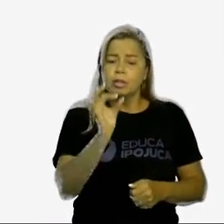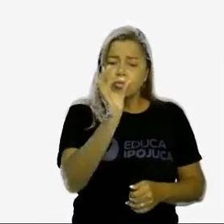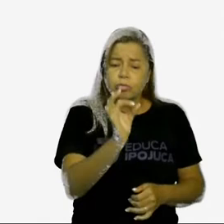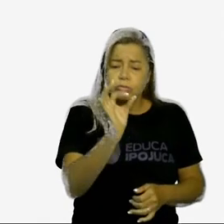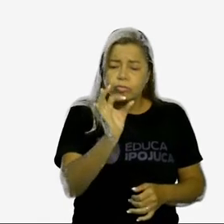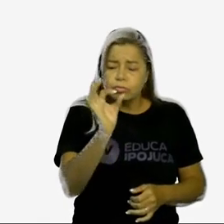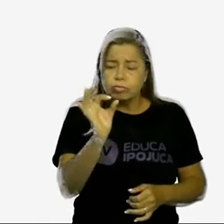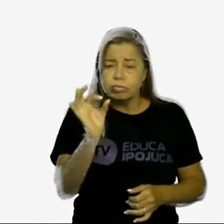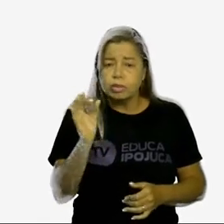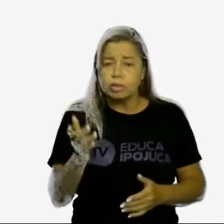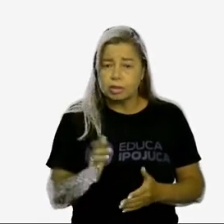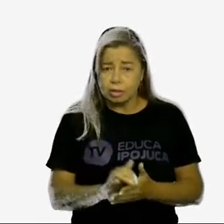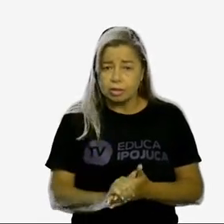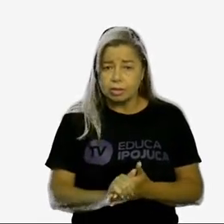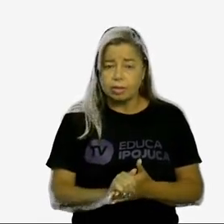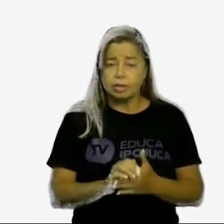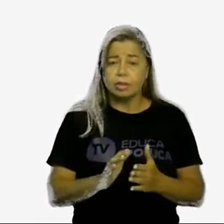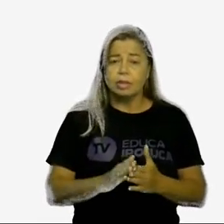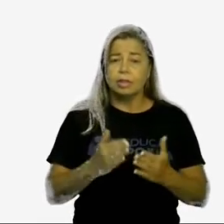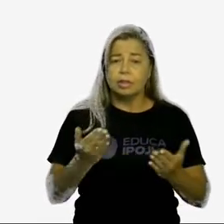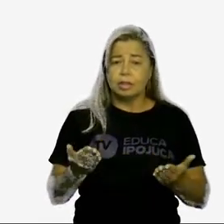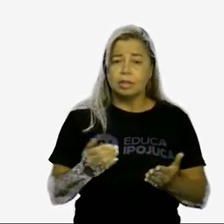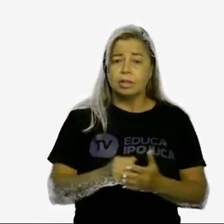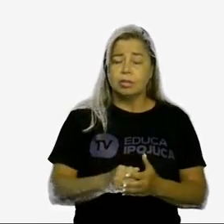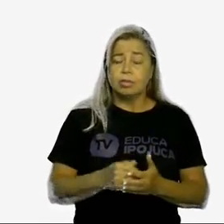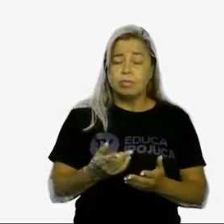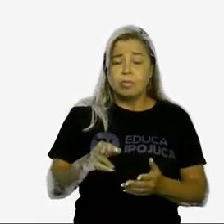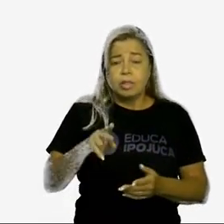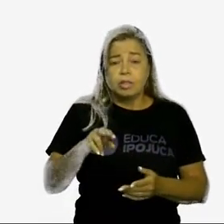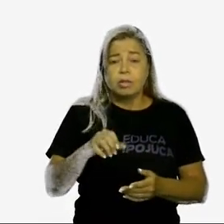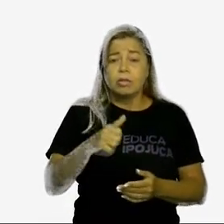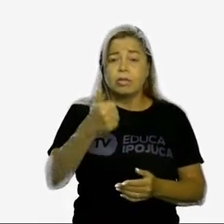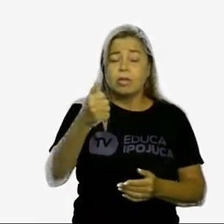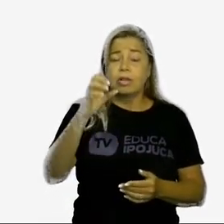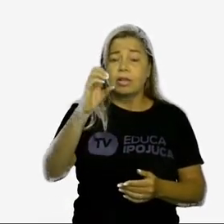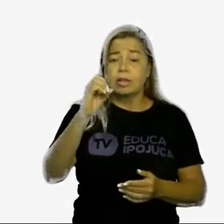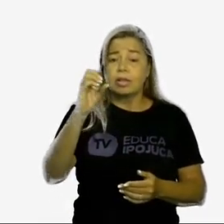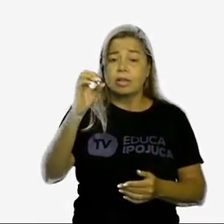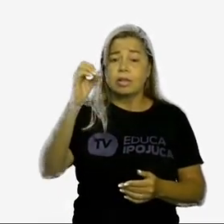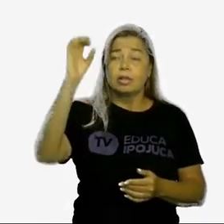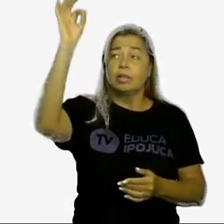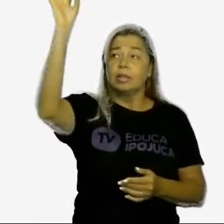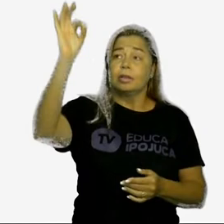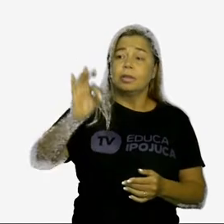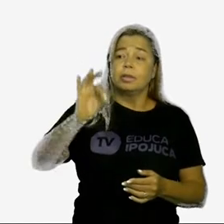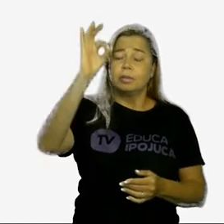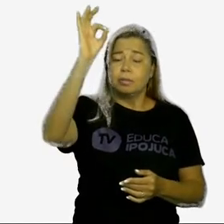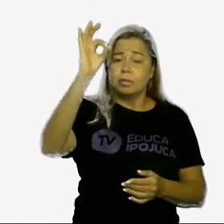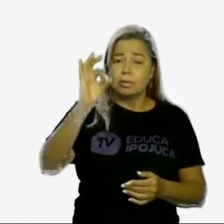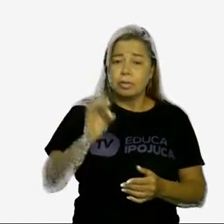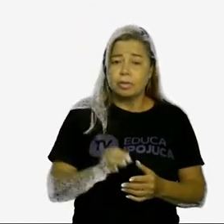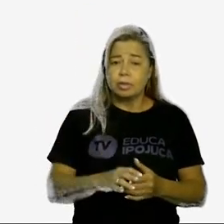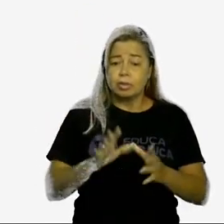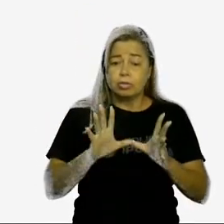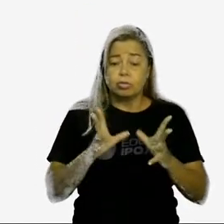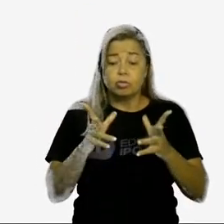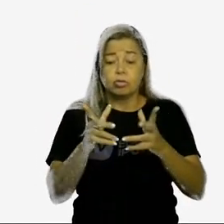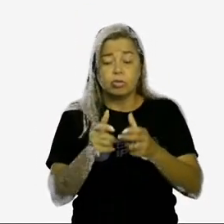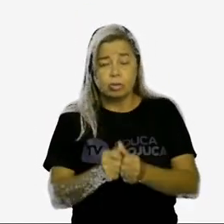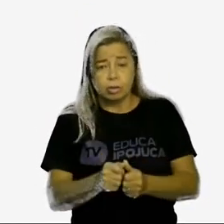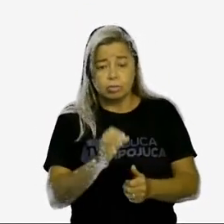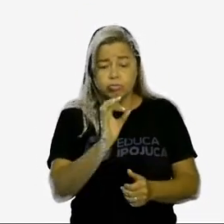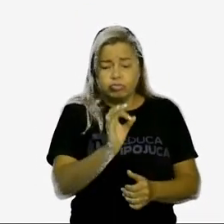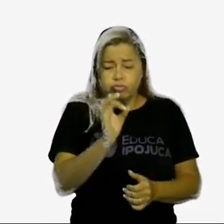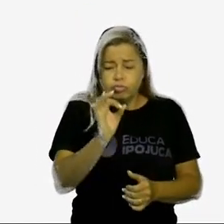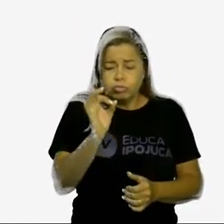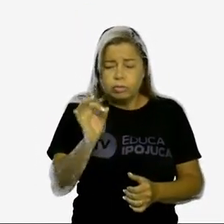peças corresponde a 100% do valor de peças, ou do total. E queremos